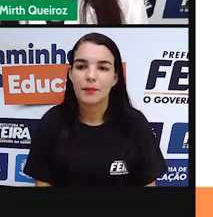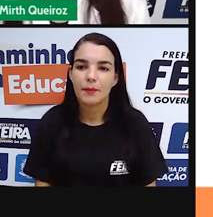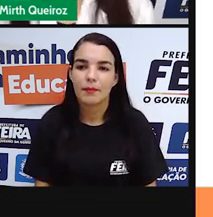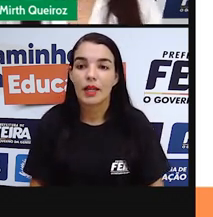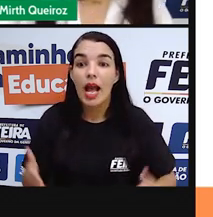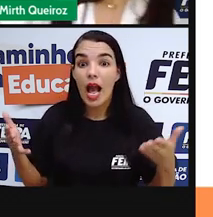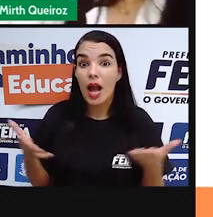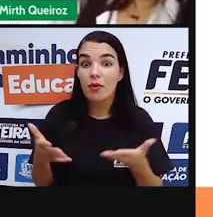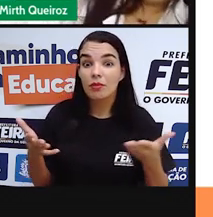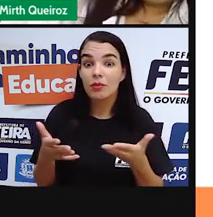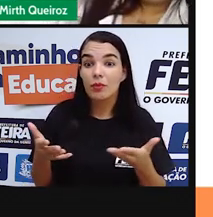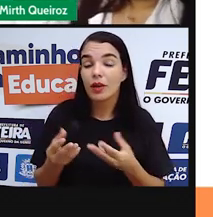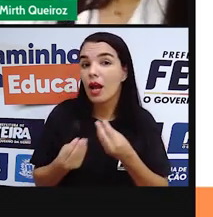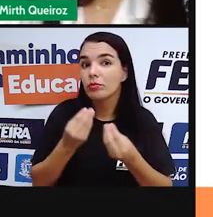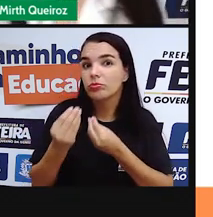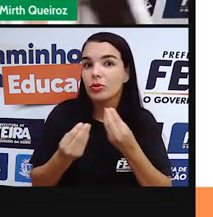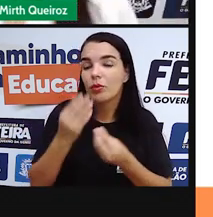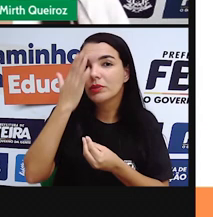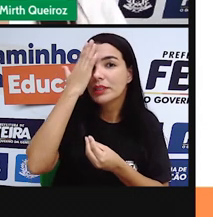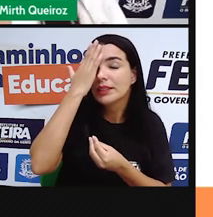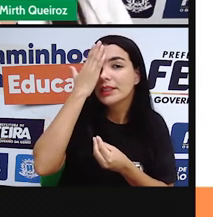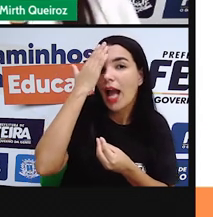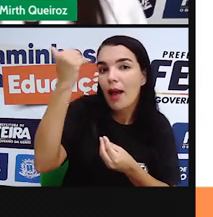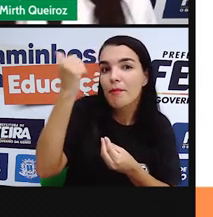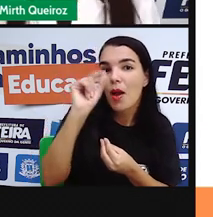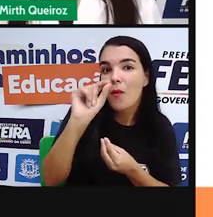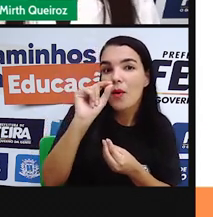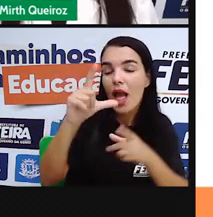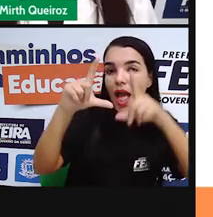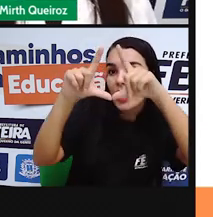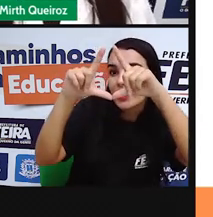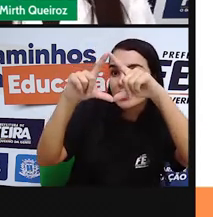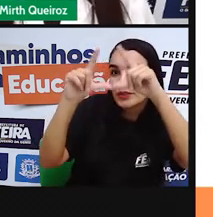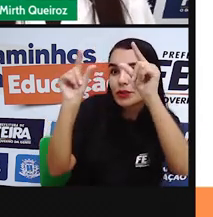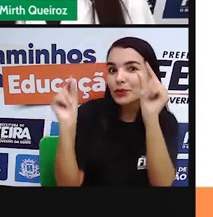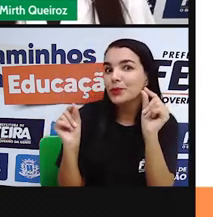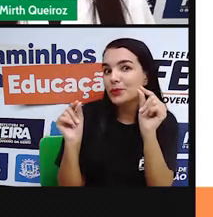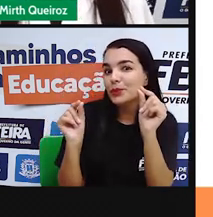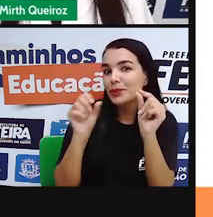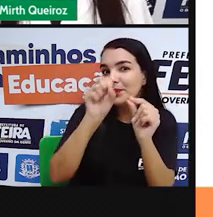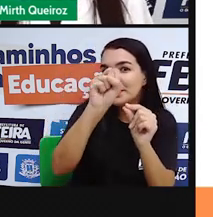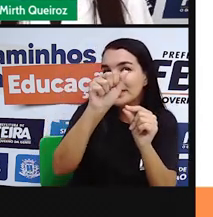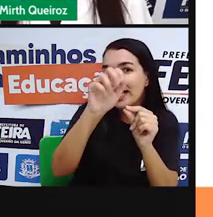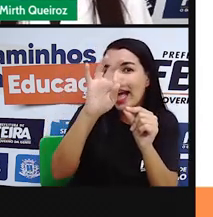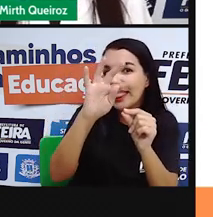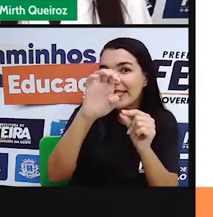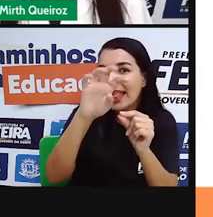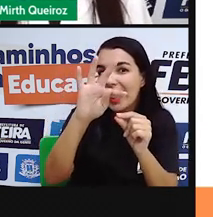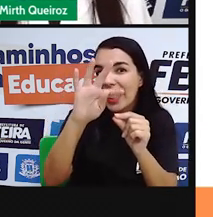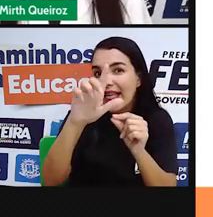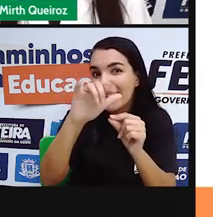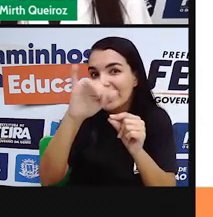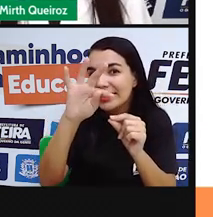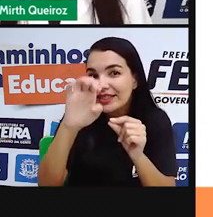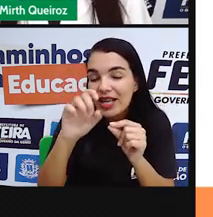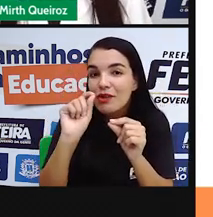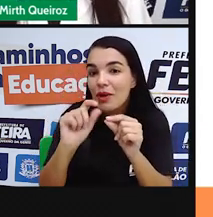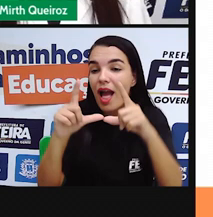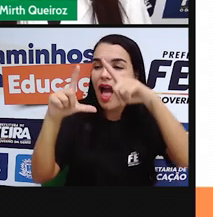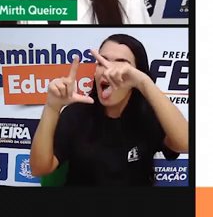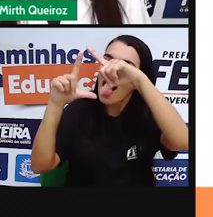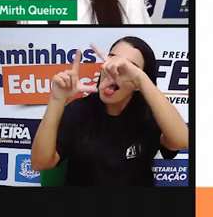E como eu disse na aula anterior, né, que eu iria falar um pouquinho também sobre o nosso